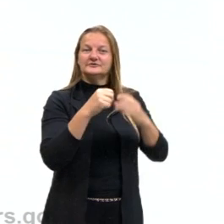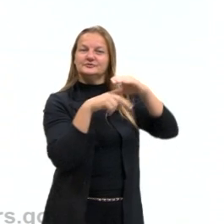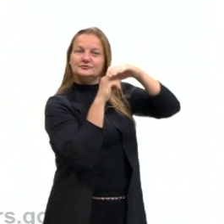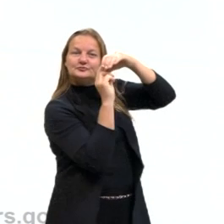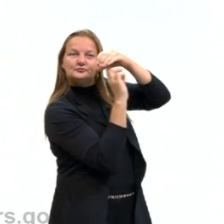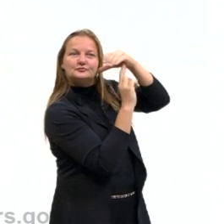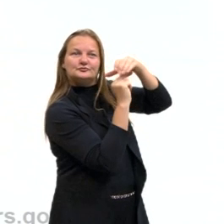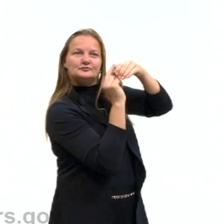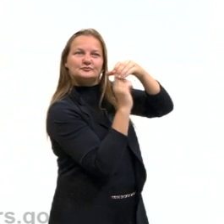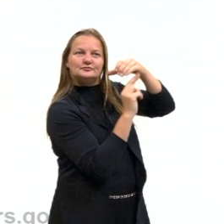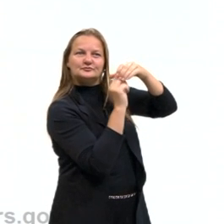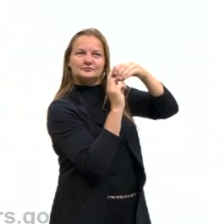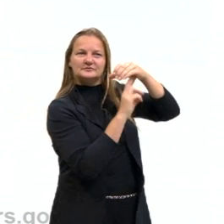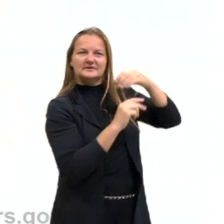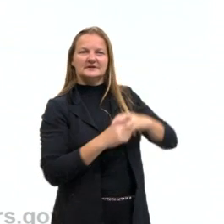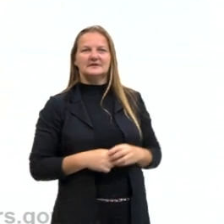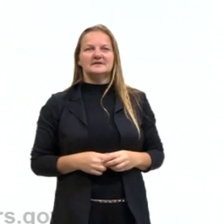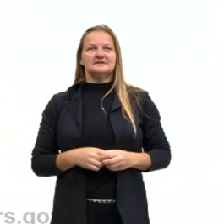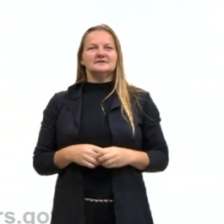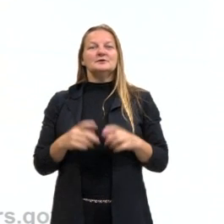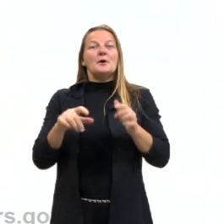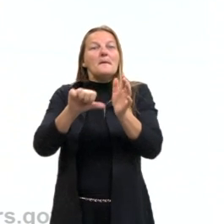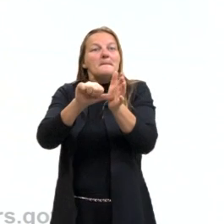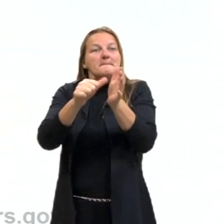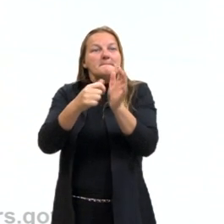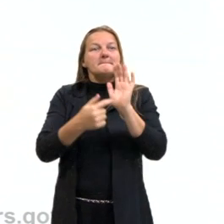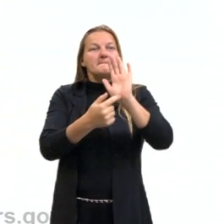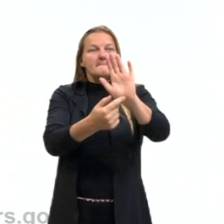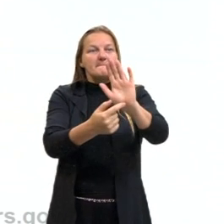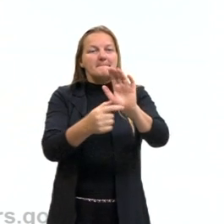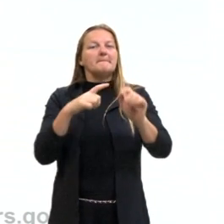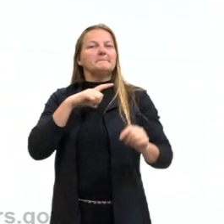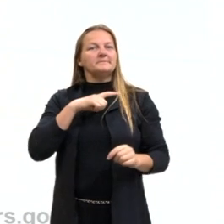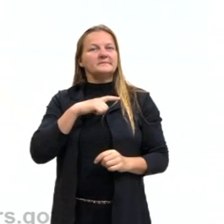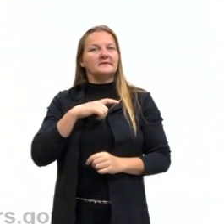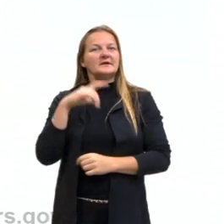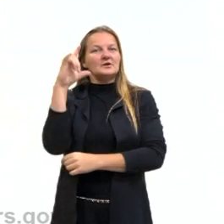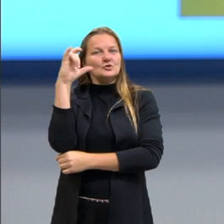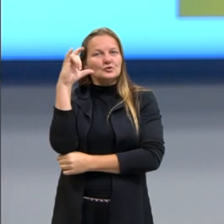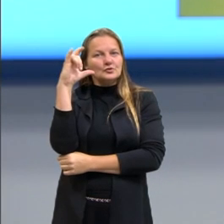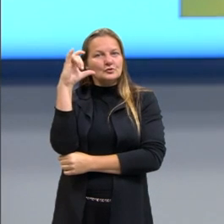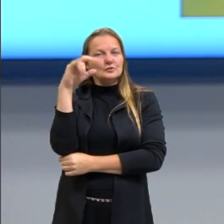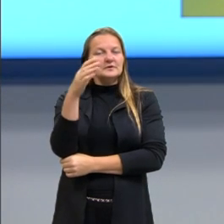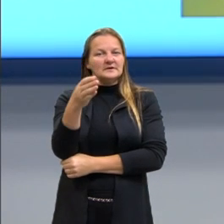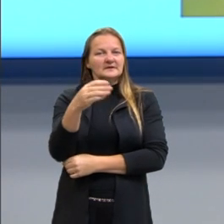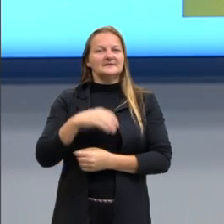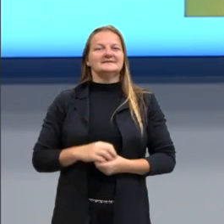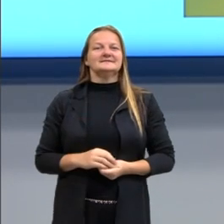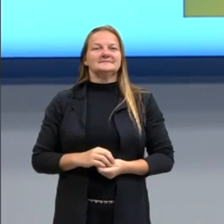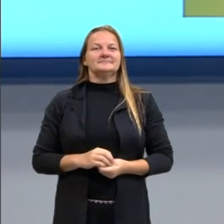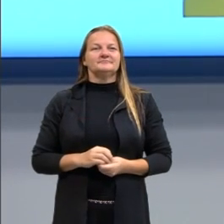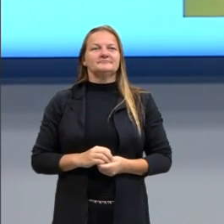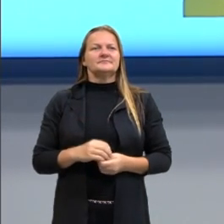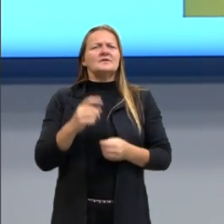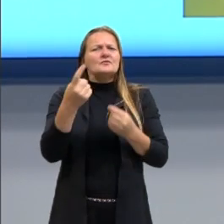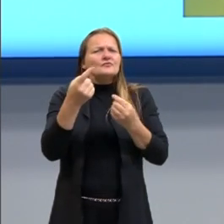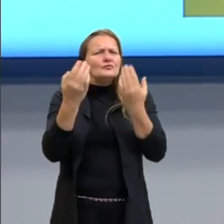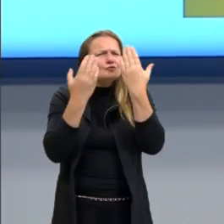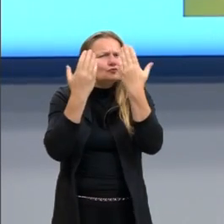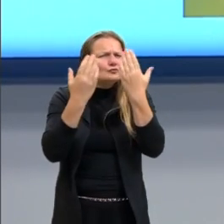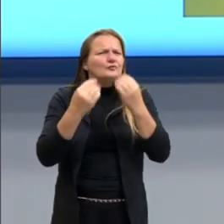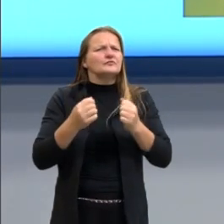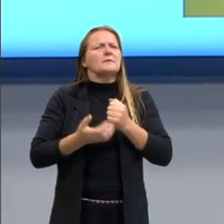Eu deixo aqui com vocês também, nesse primeiro slide, o meu arroba, o Instagram, arroba o Z aqui. Para quem tiver alguma dúvida,